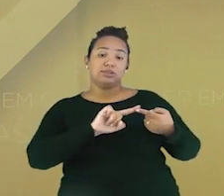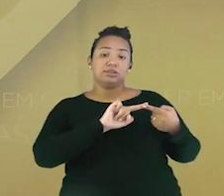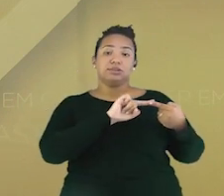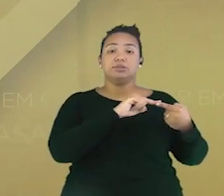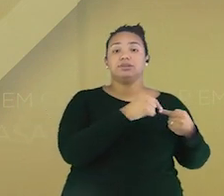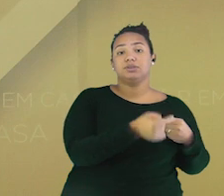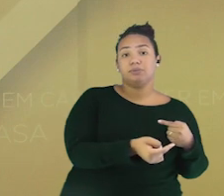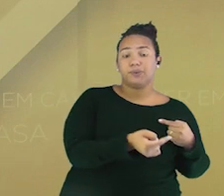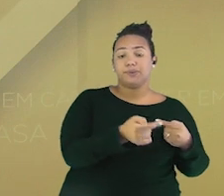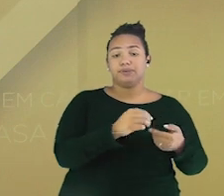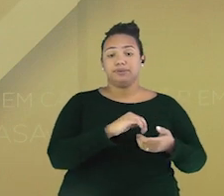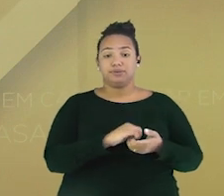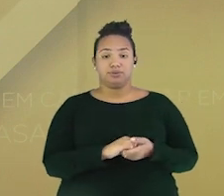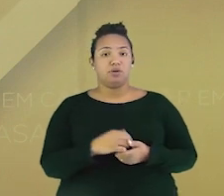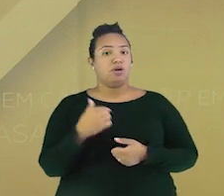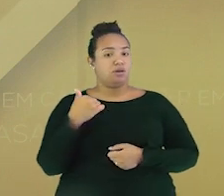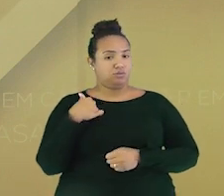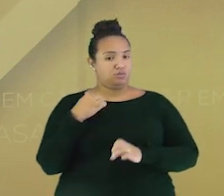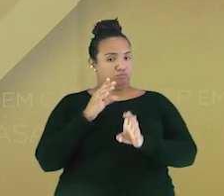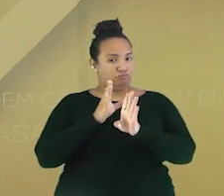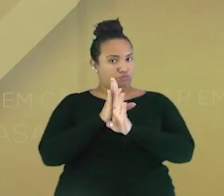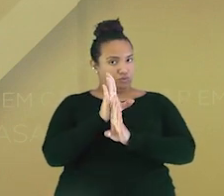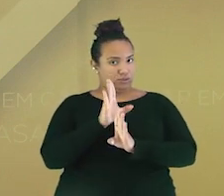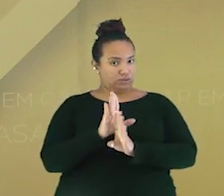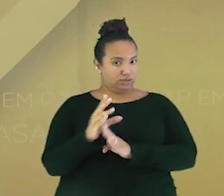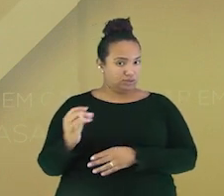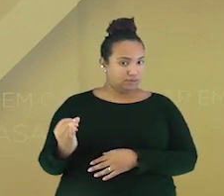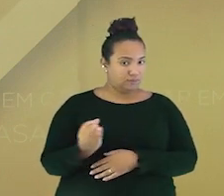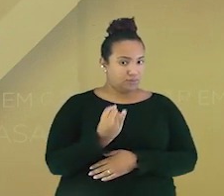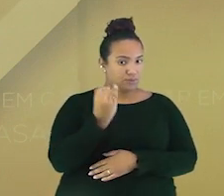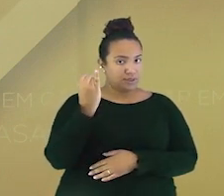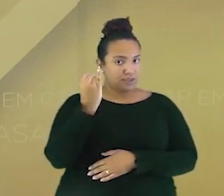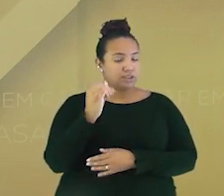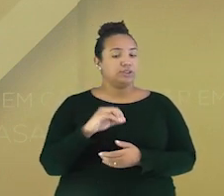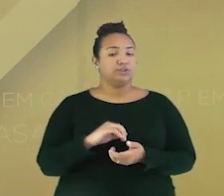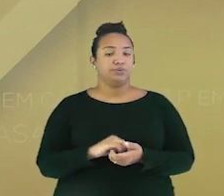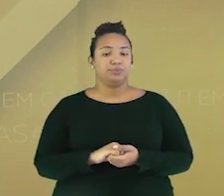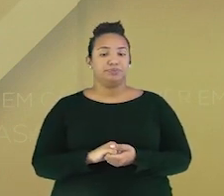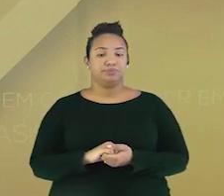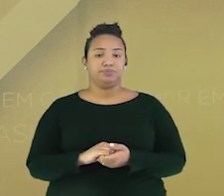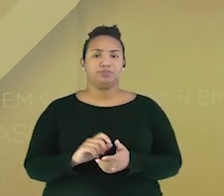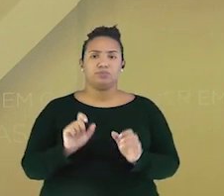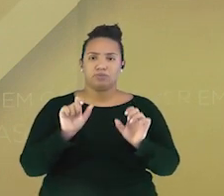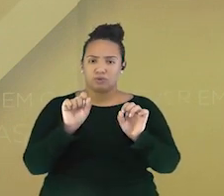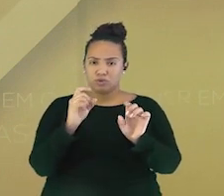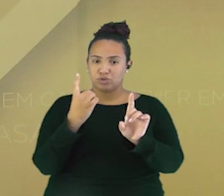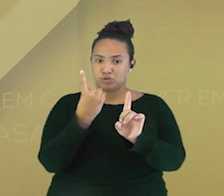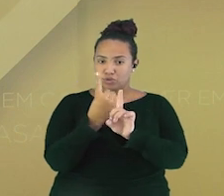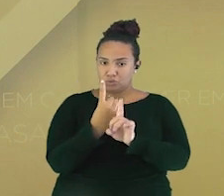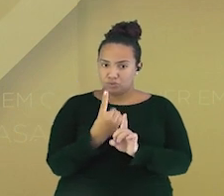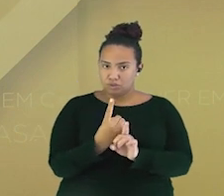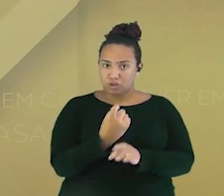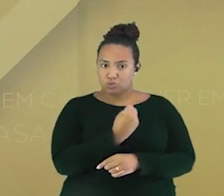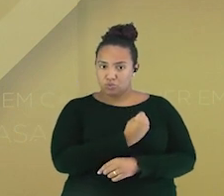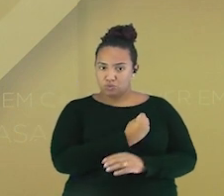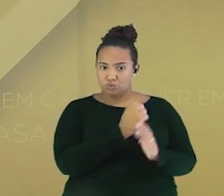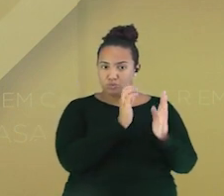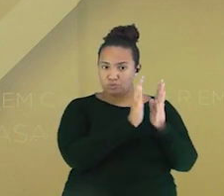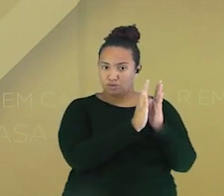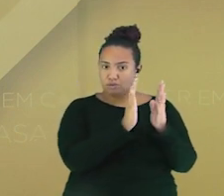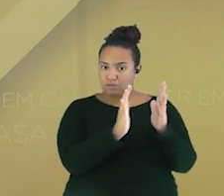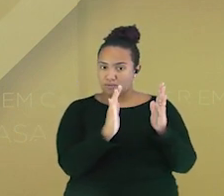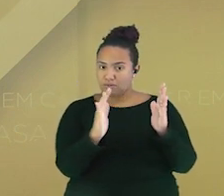Atenção para uma dica importante. Nós podemos encontrar esses números na ordem, nos